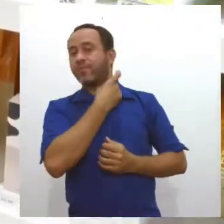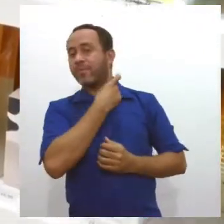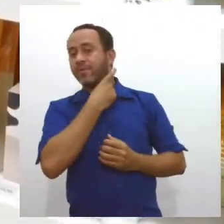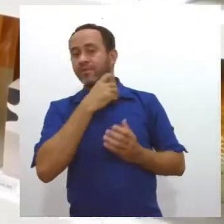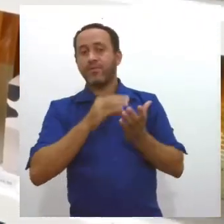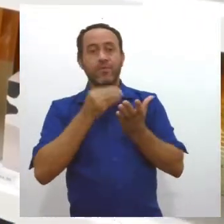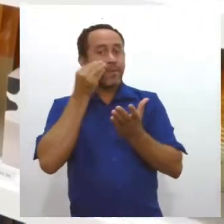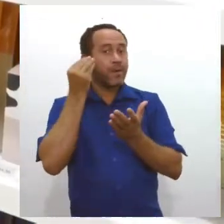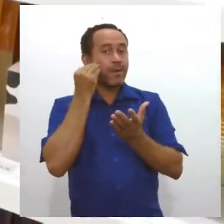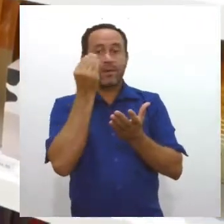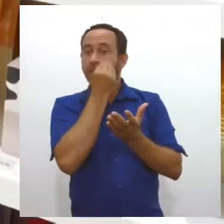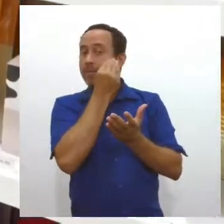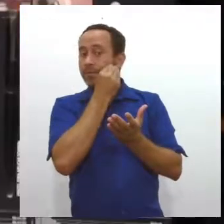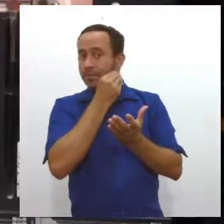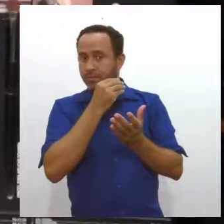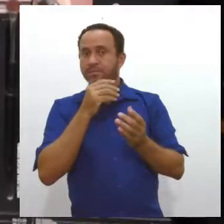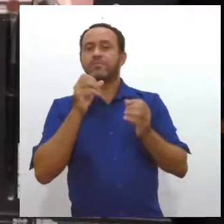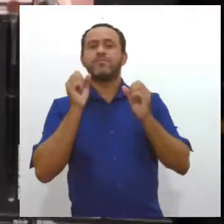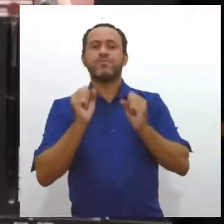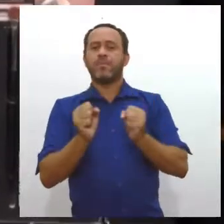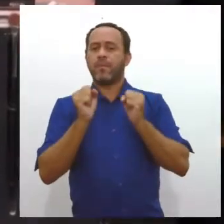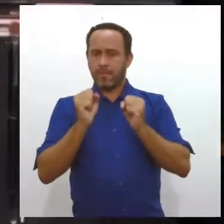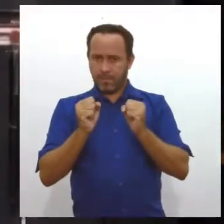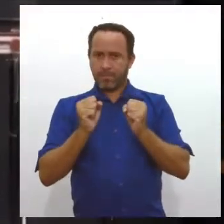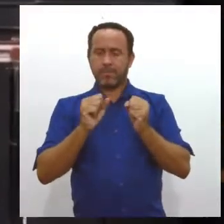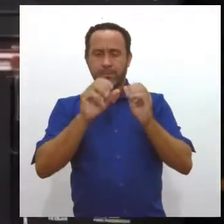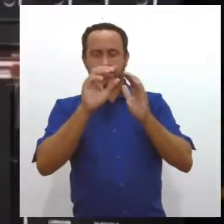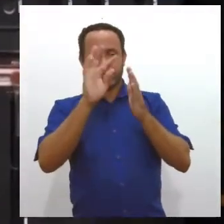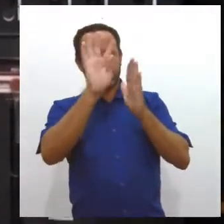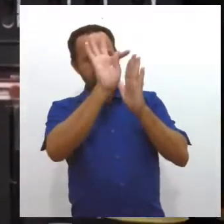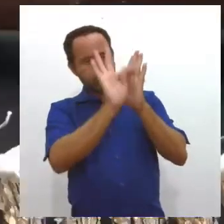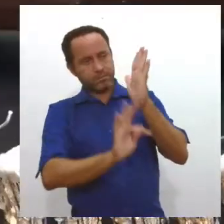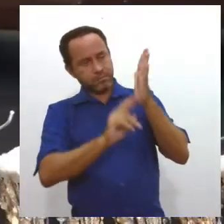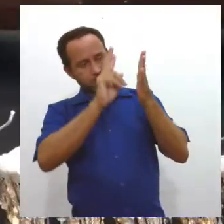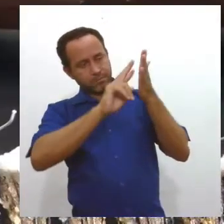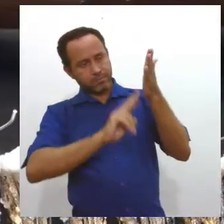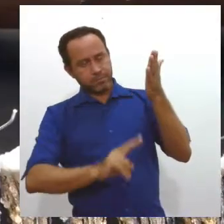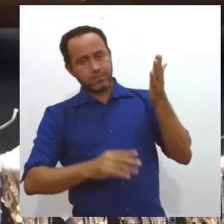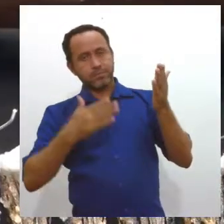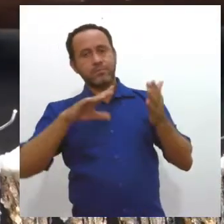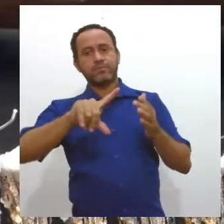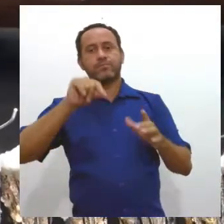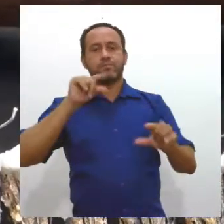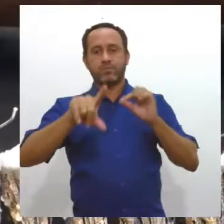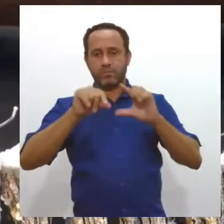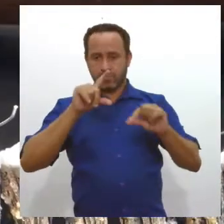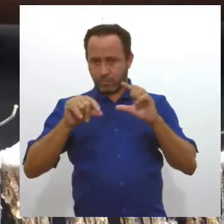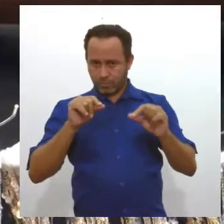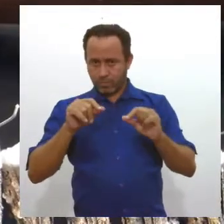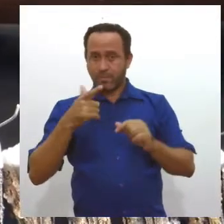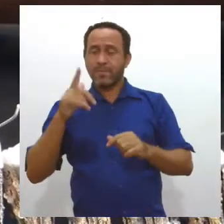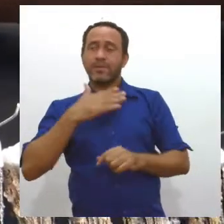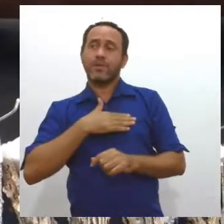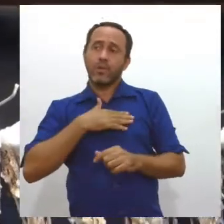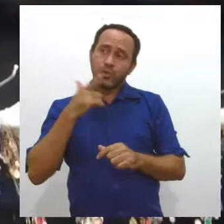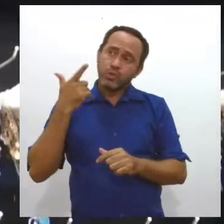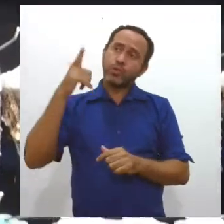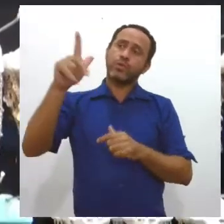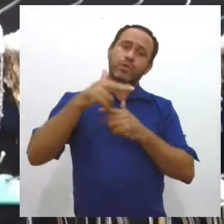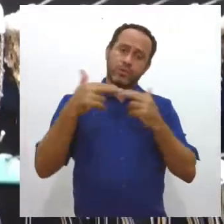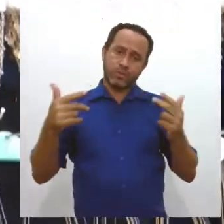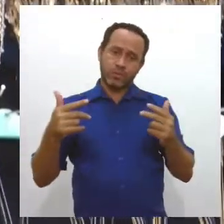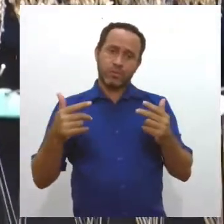e cosméticos, devem puxar a lista dos preferidos. Mas há quem goste de outras opções,